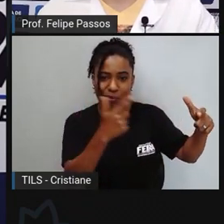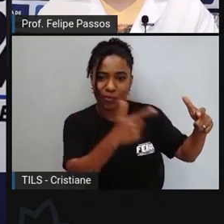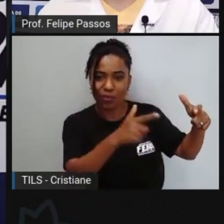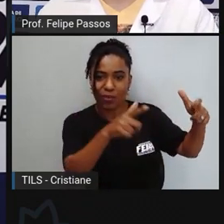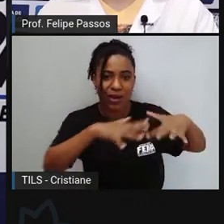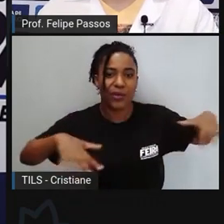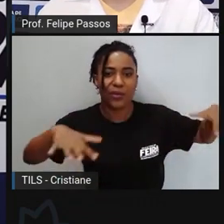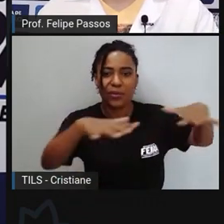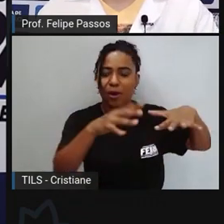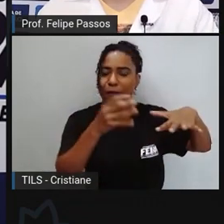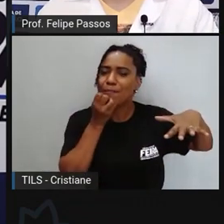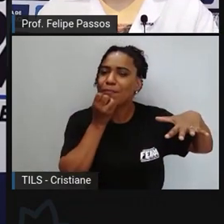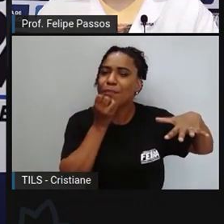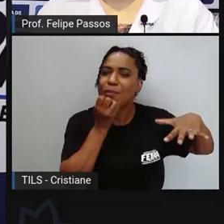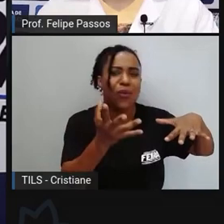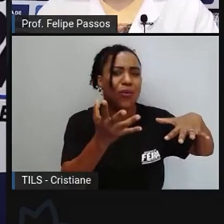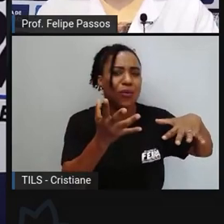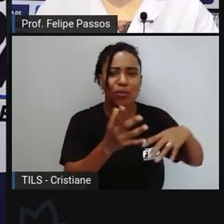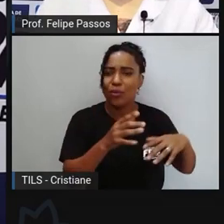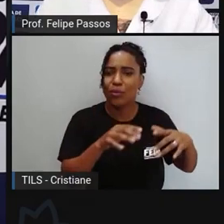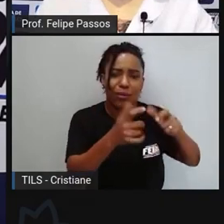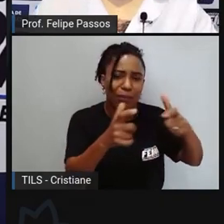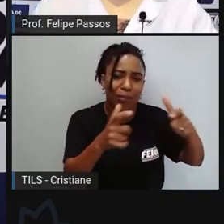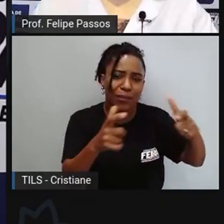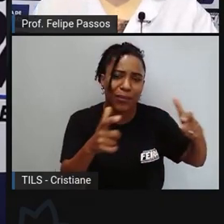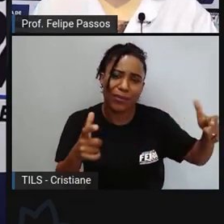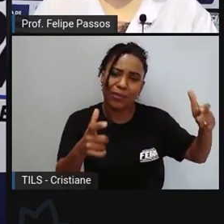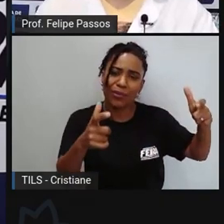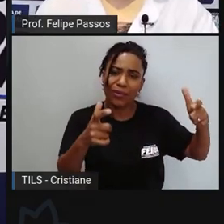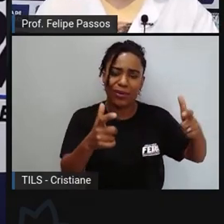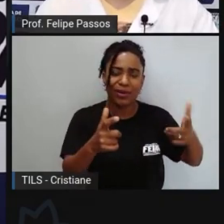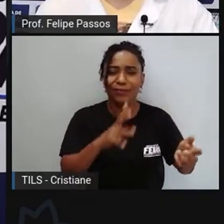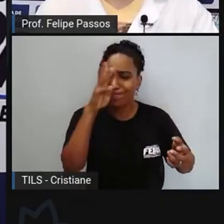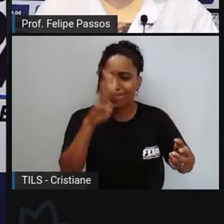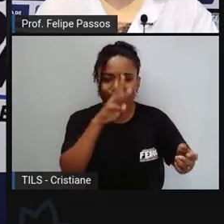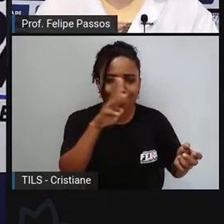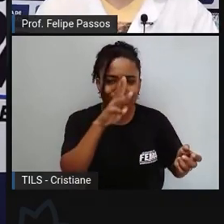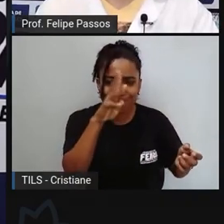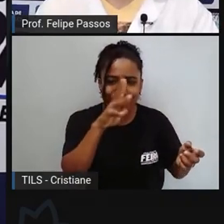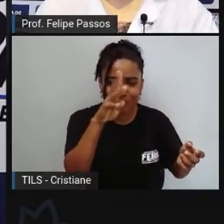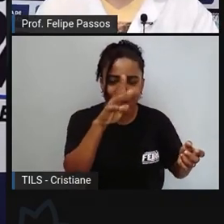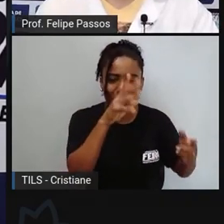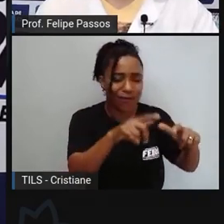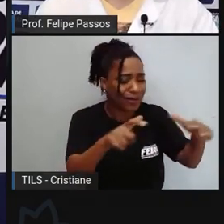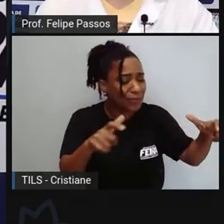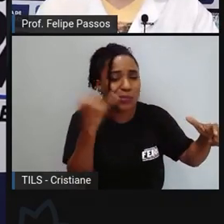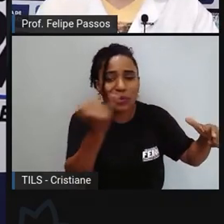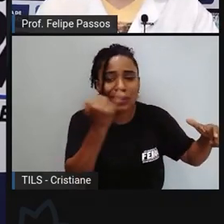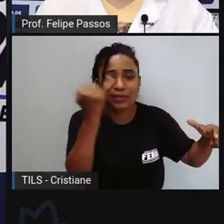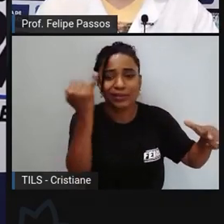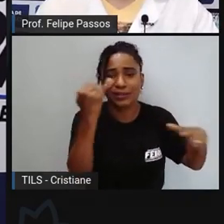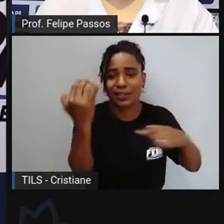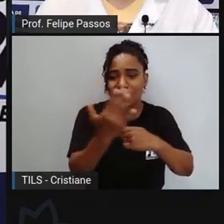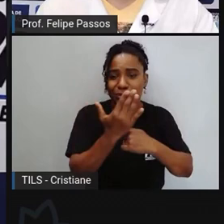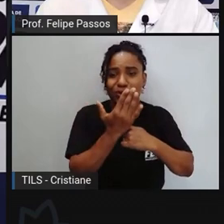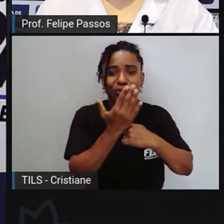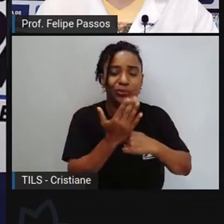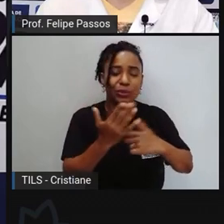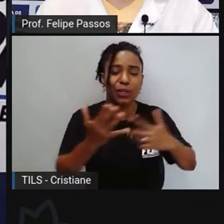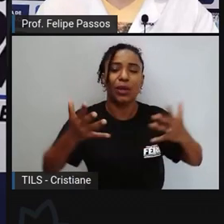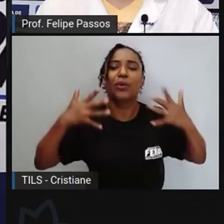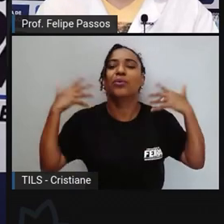úmida estão invadindo a lagoa que me proporciona umidade